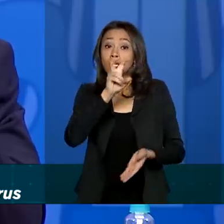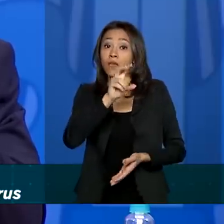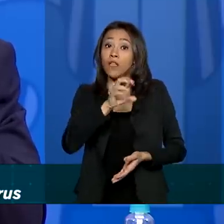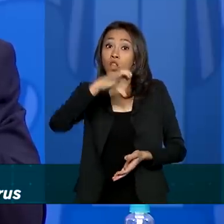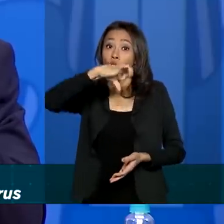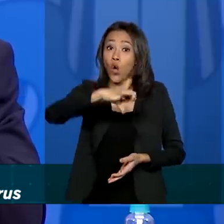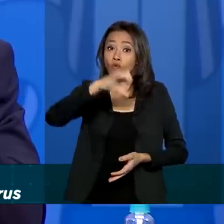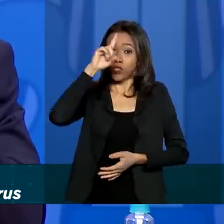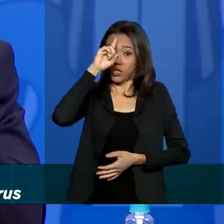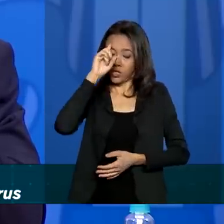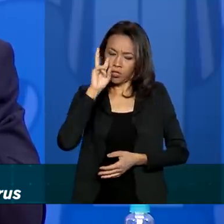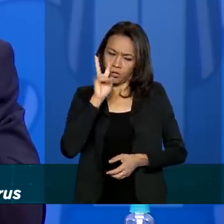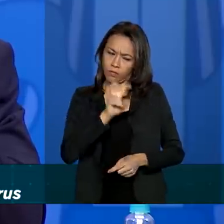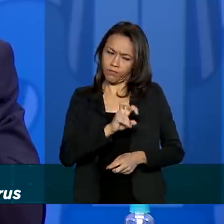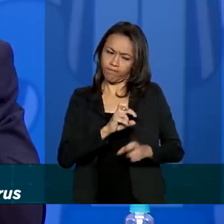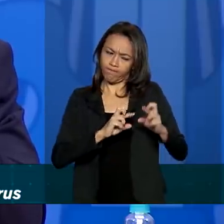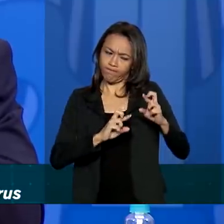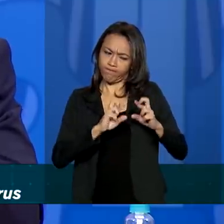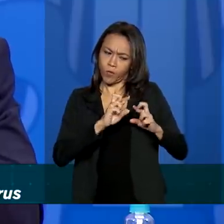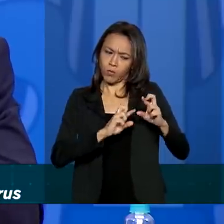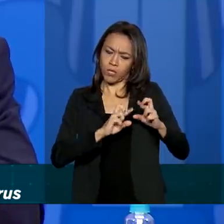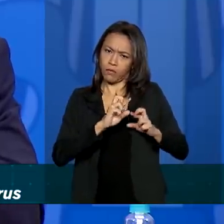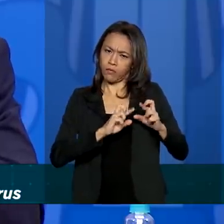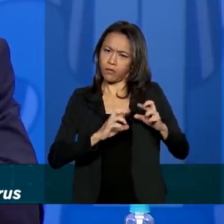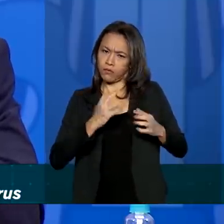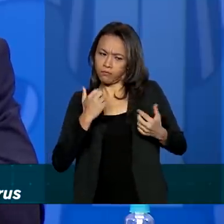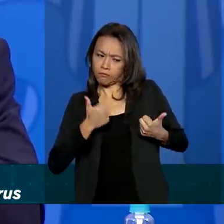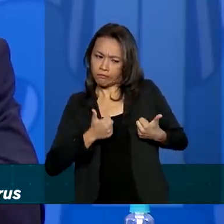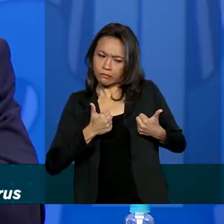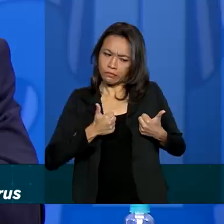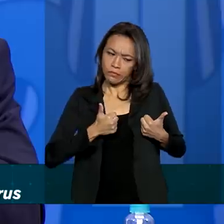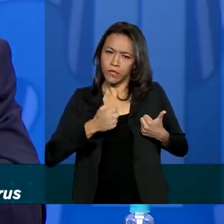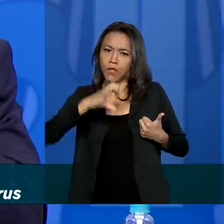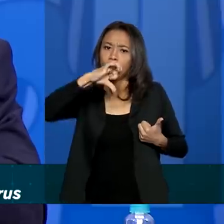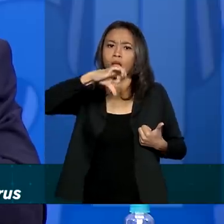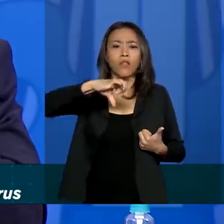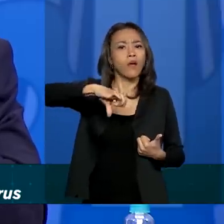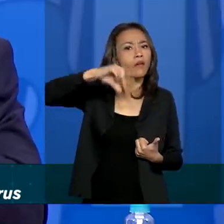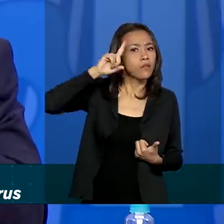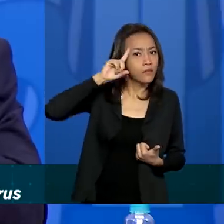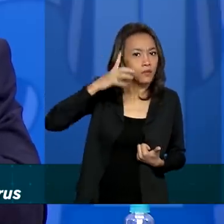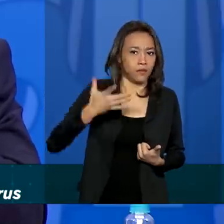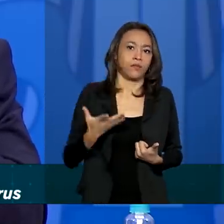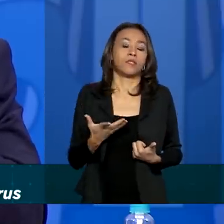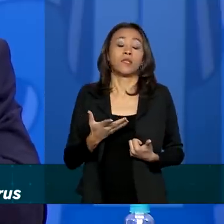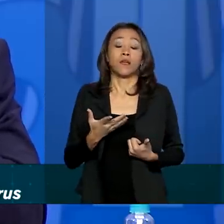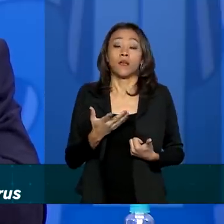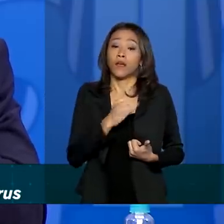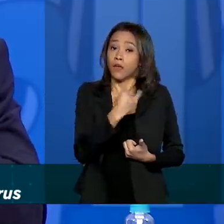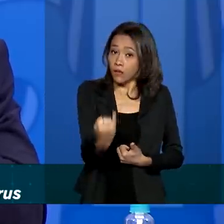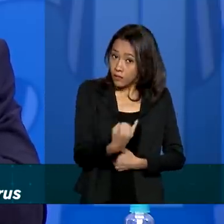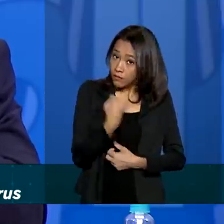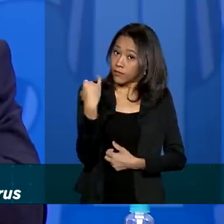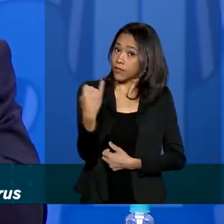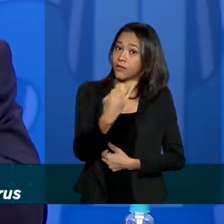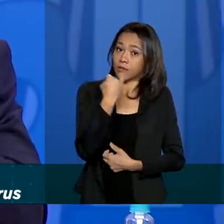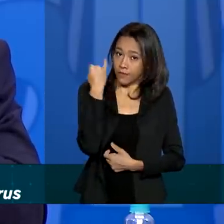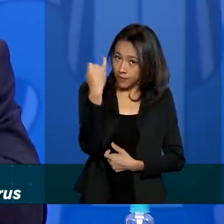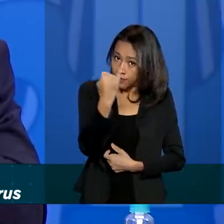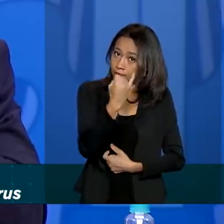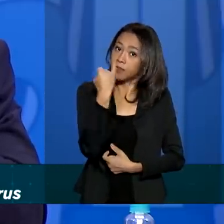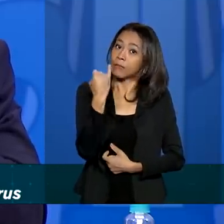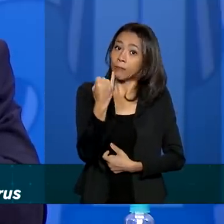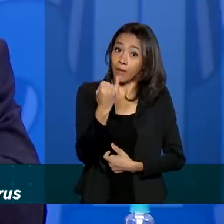num total por paciente, aí, de 14 dias. É importante que, para rodar, vamos dizer assim, para passar isso com